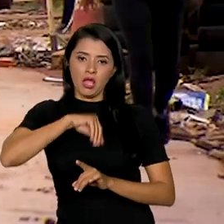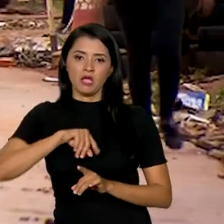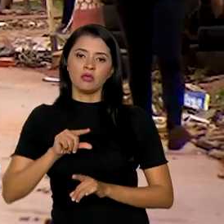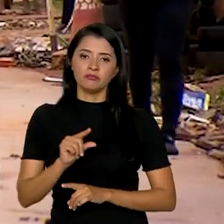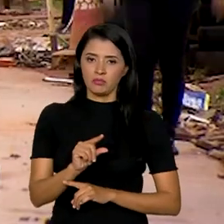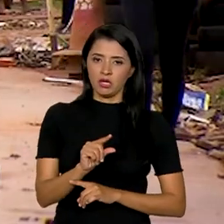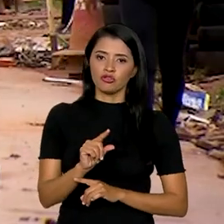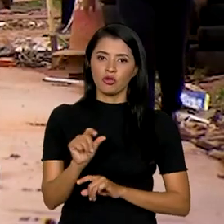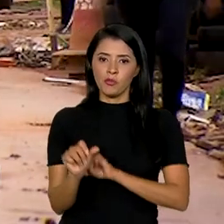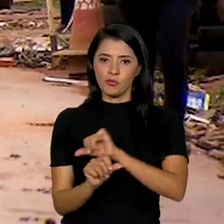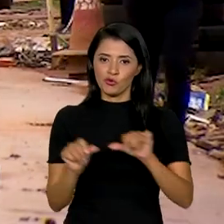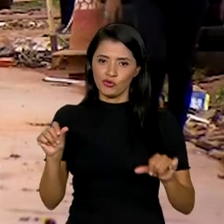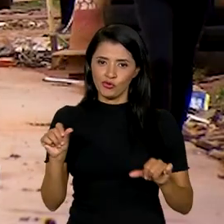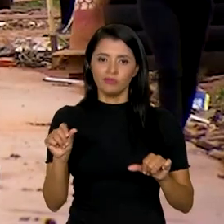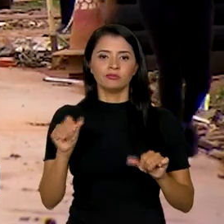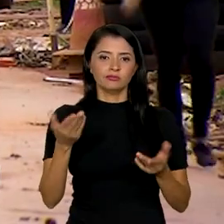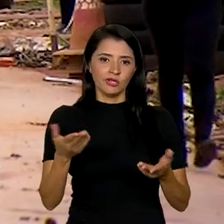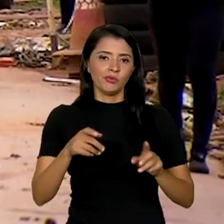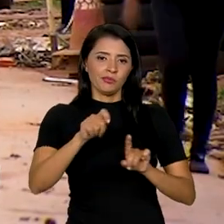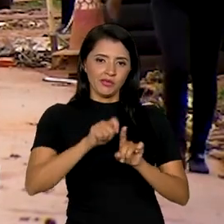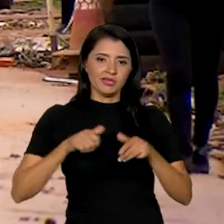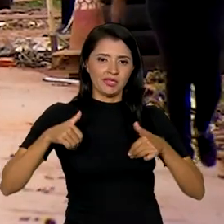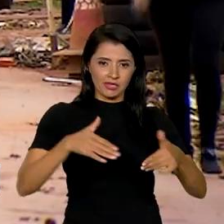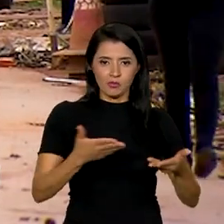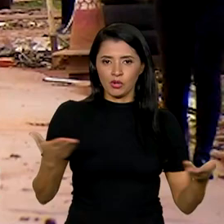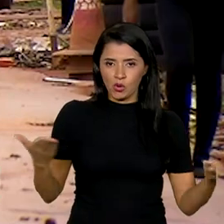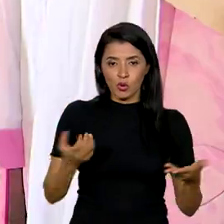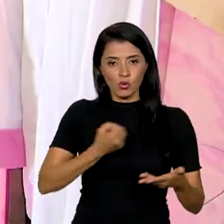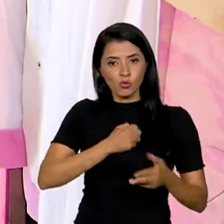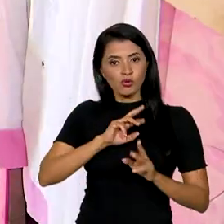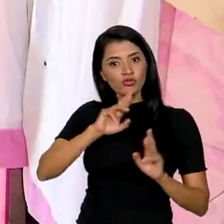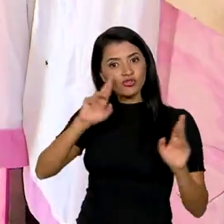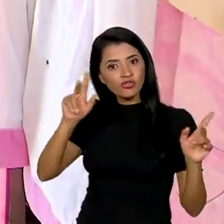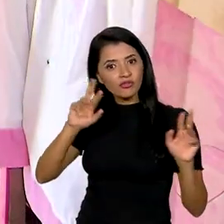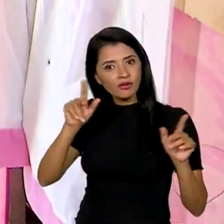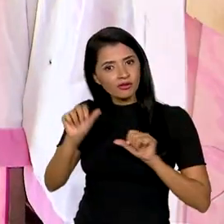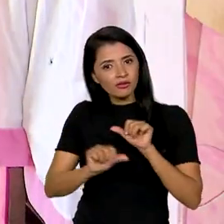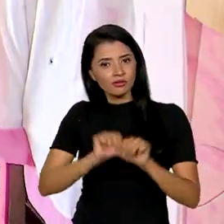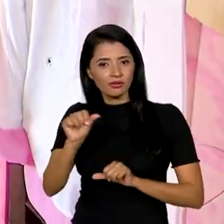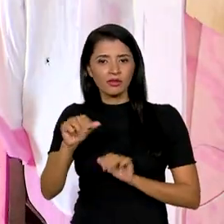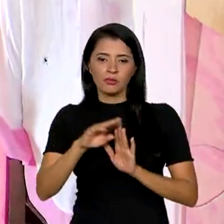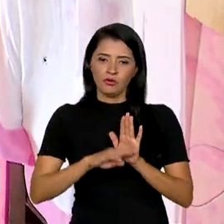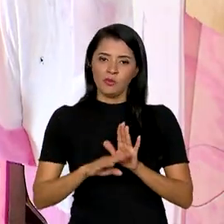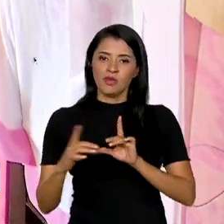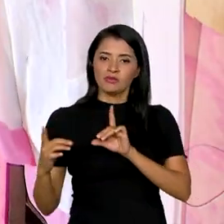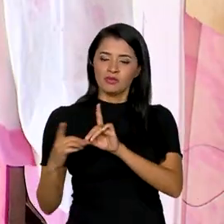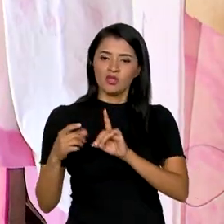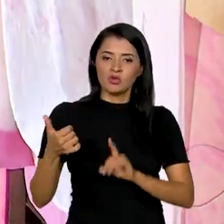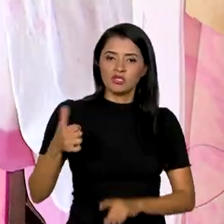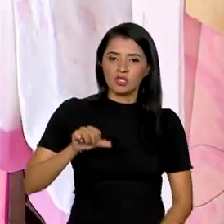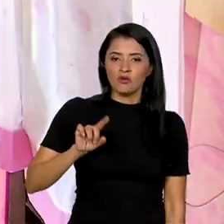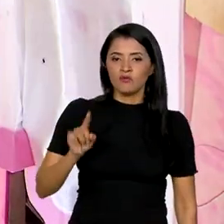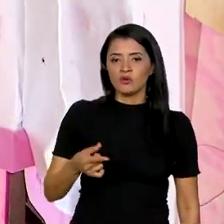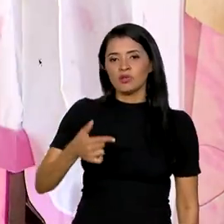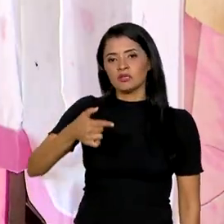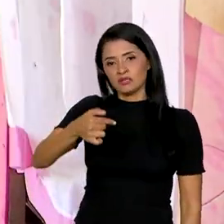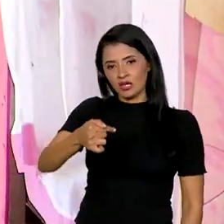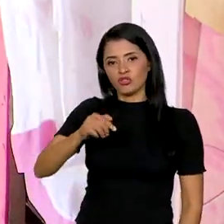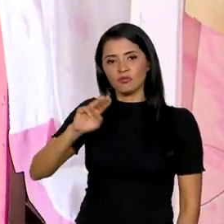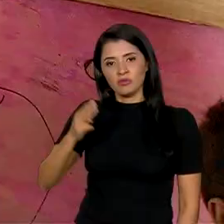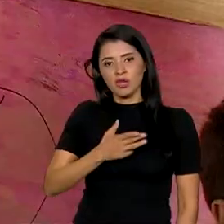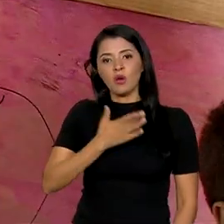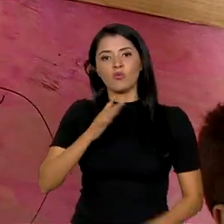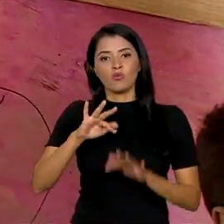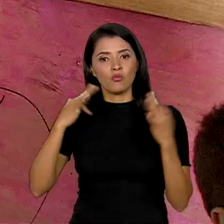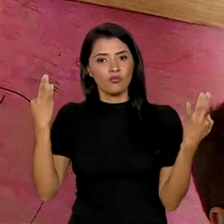Por isso, em setembro deste ano, os números já eram bem diferentes. O programa atendeu 19,7 milhões